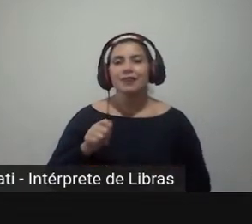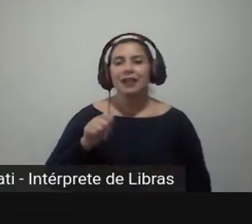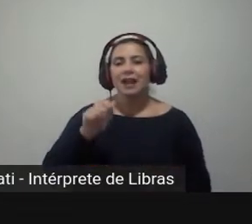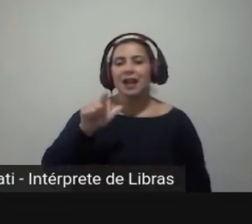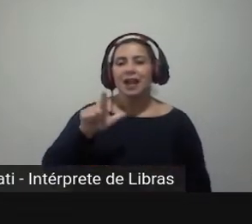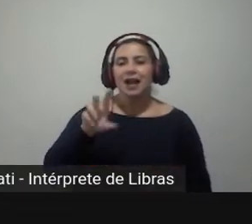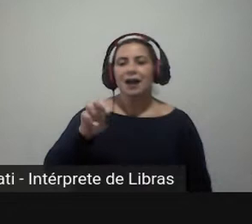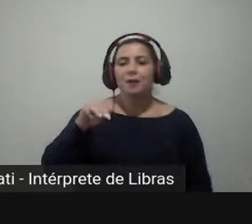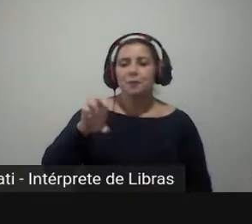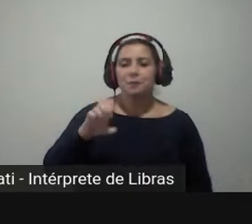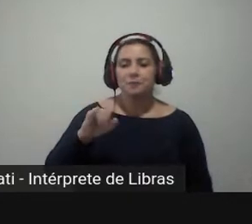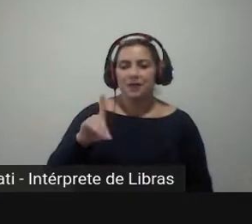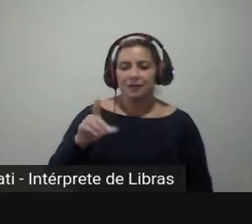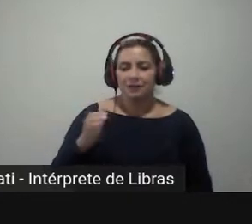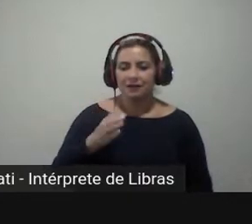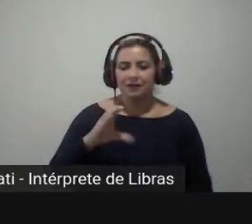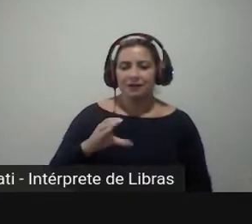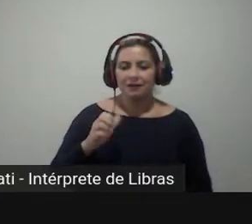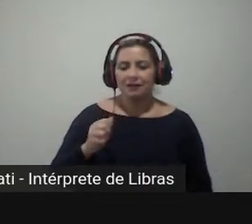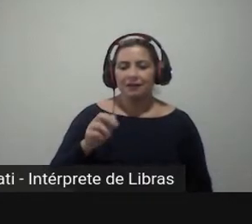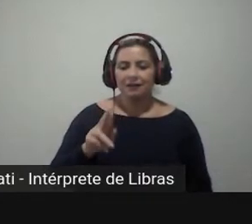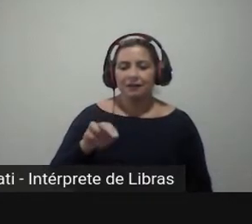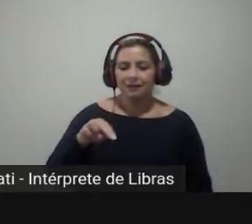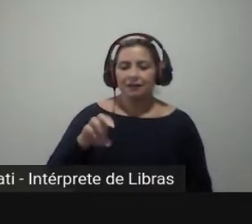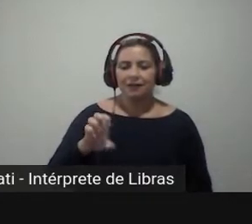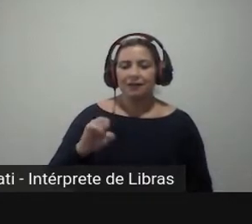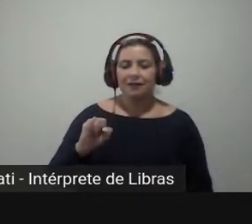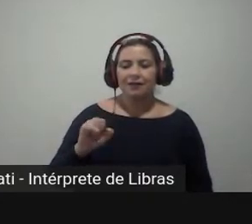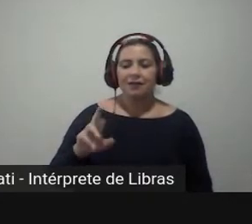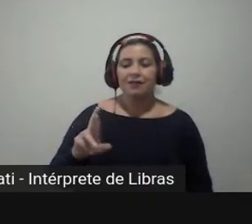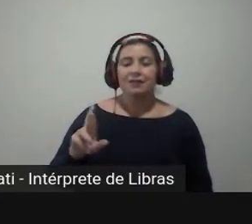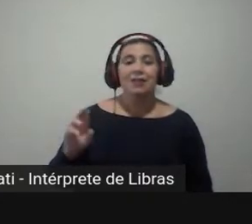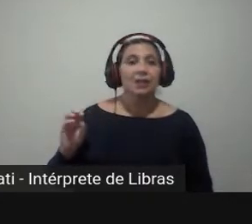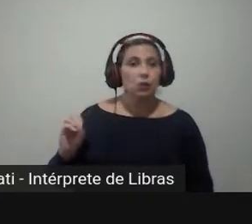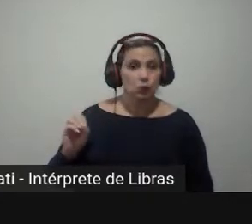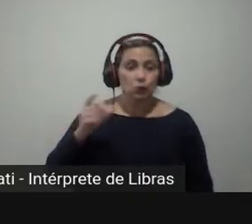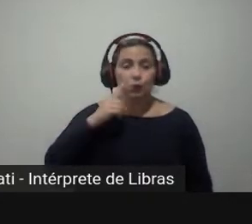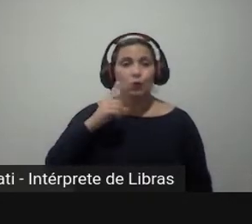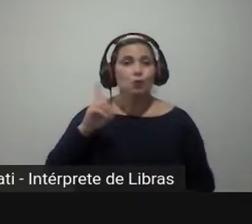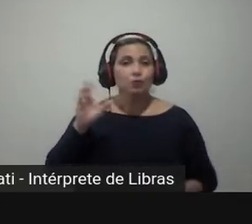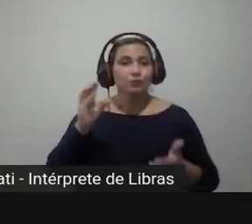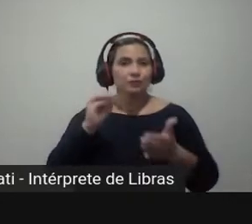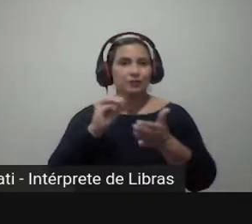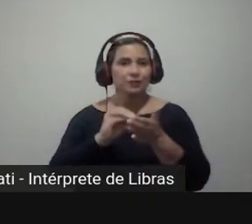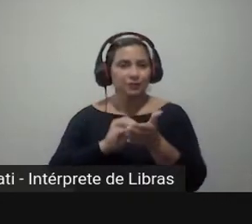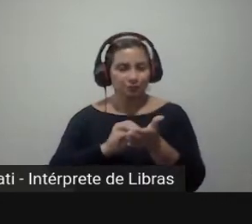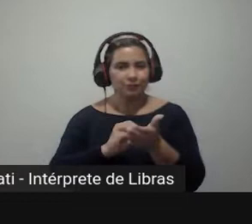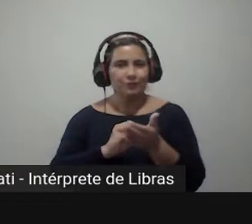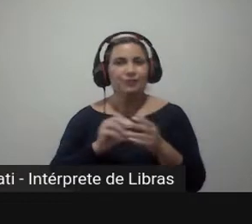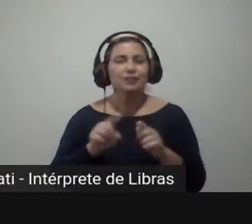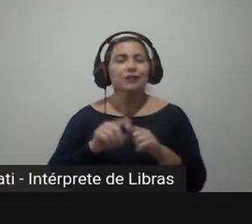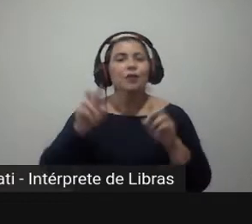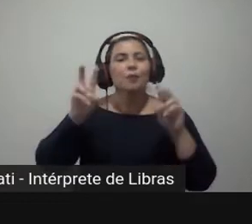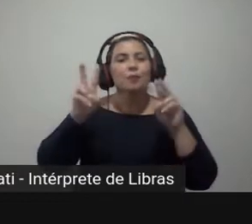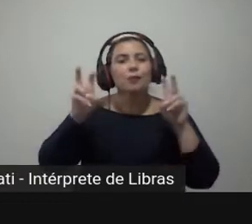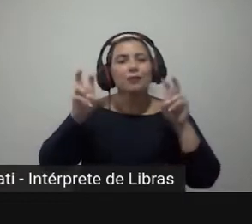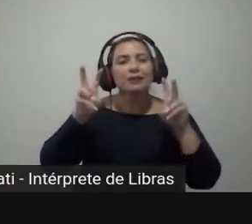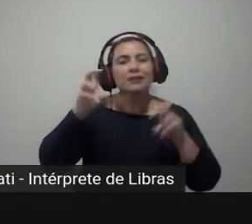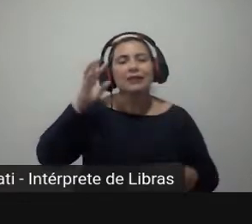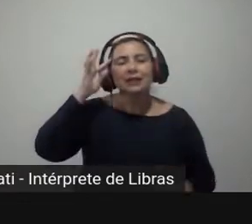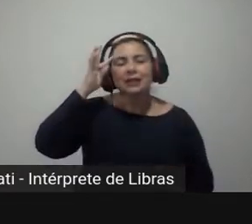e Almeida é importante porque ele aborda, ele acaba incorporando muito das teorias do Cox